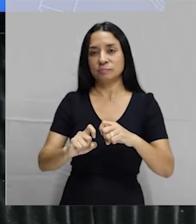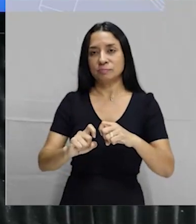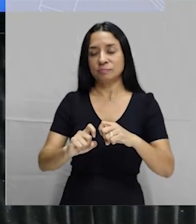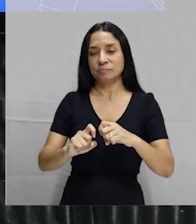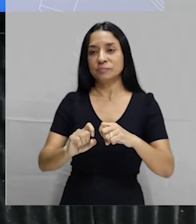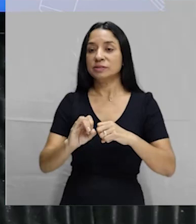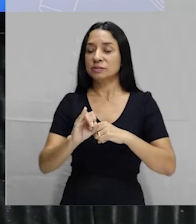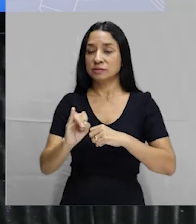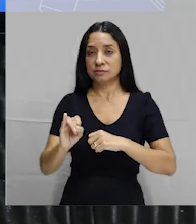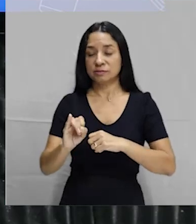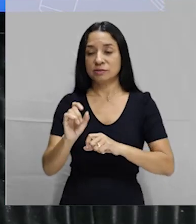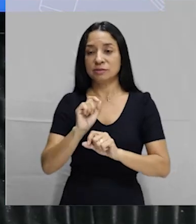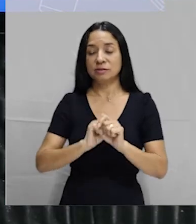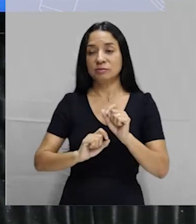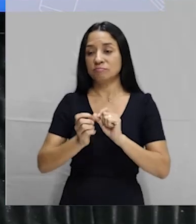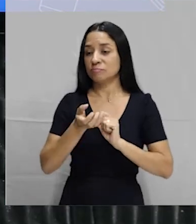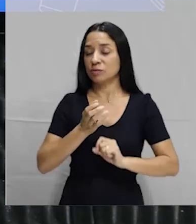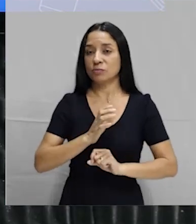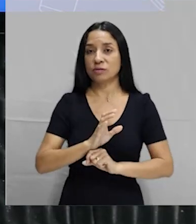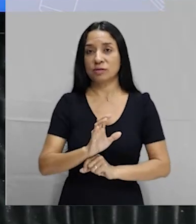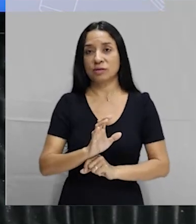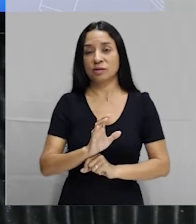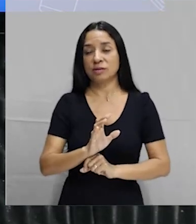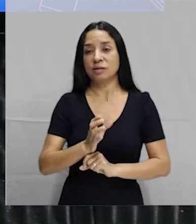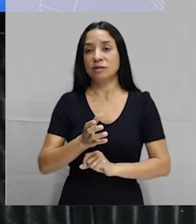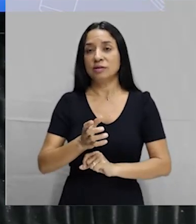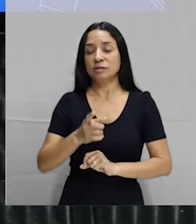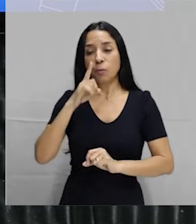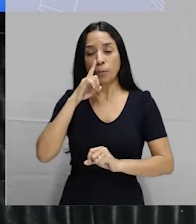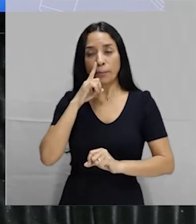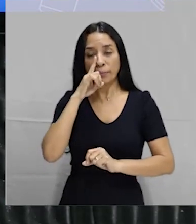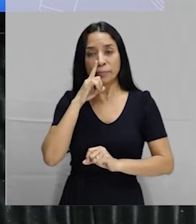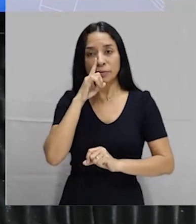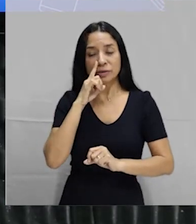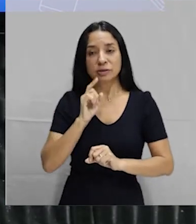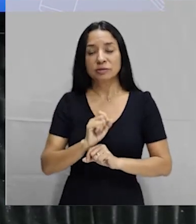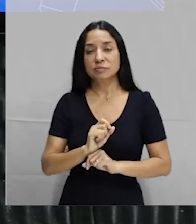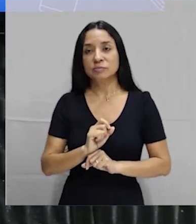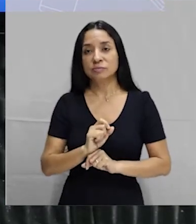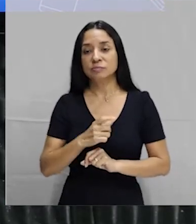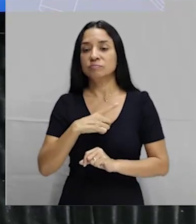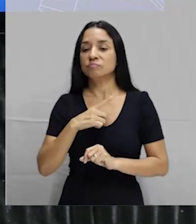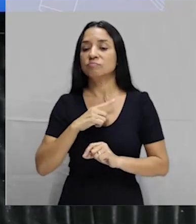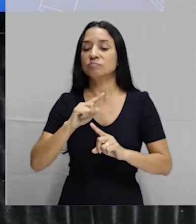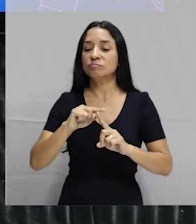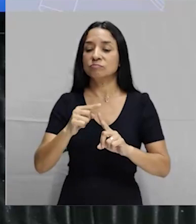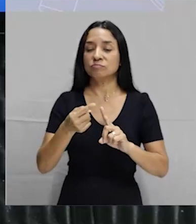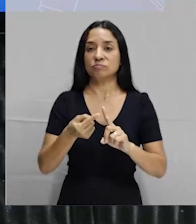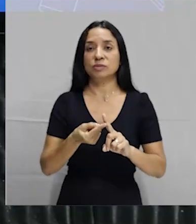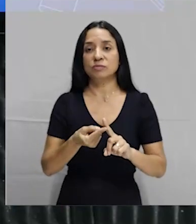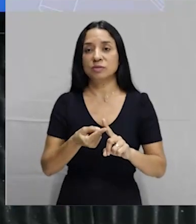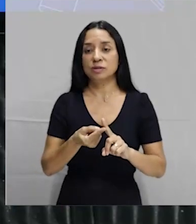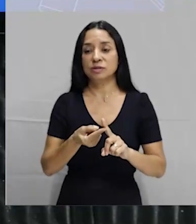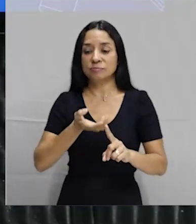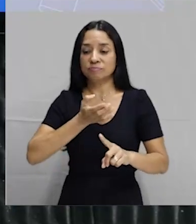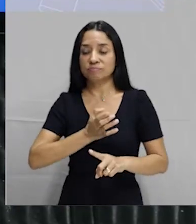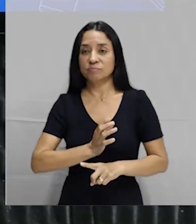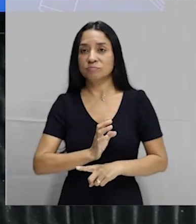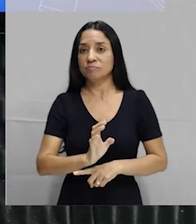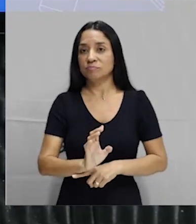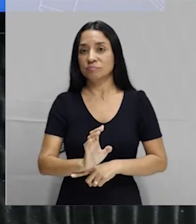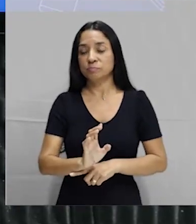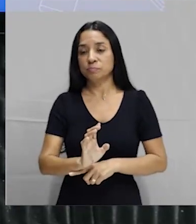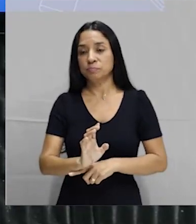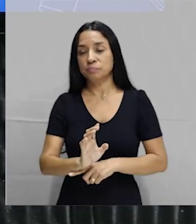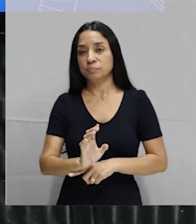É, se você não quer ter o risco de ter uma gravidez indesejada, tá?